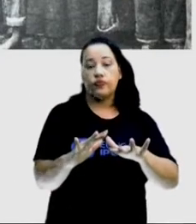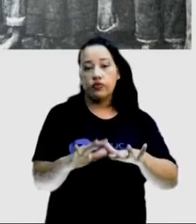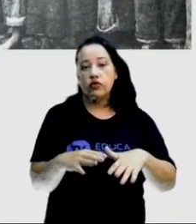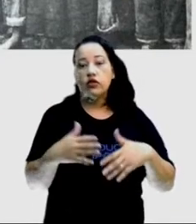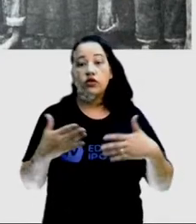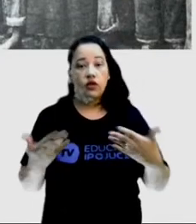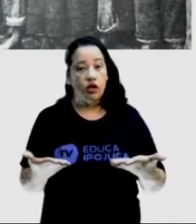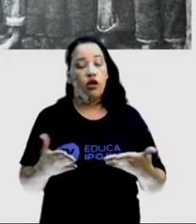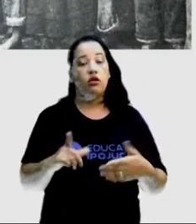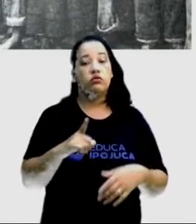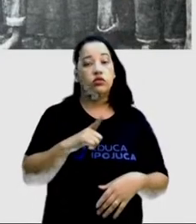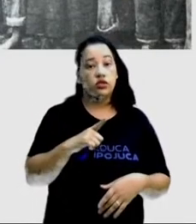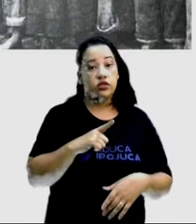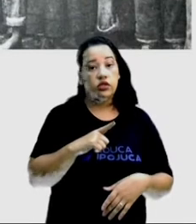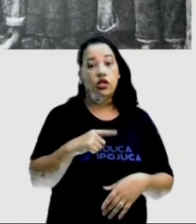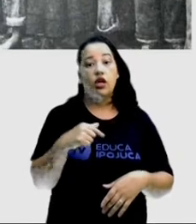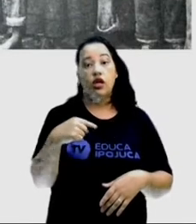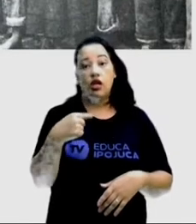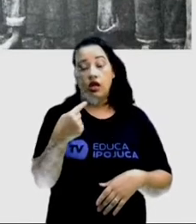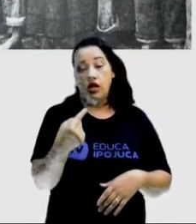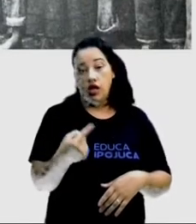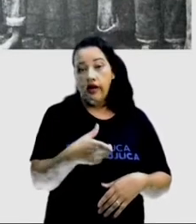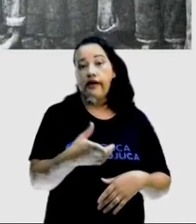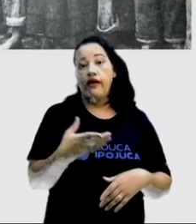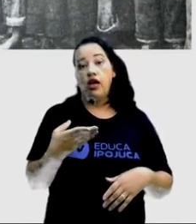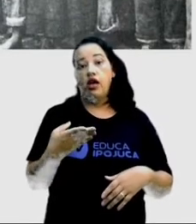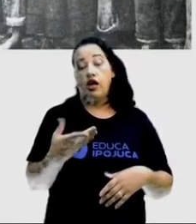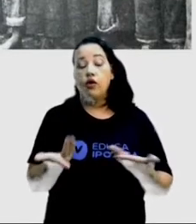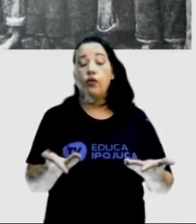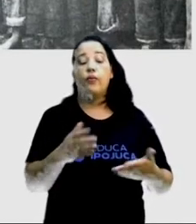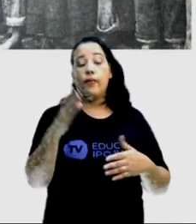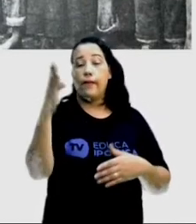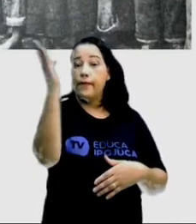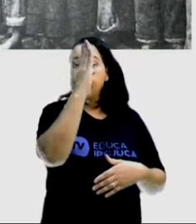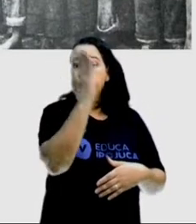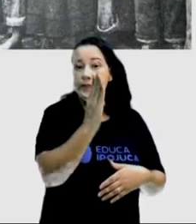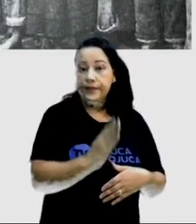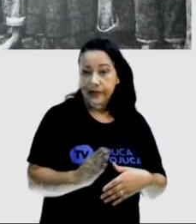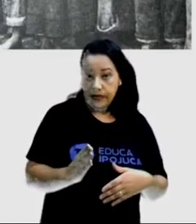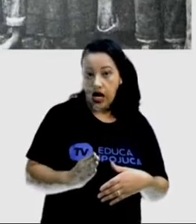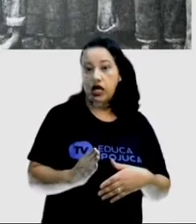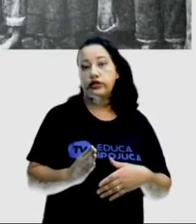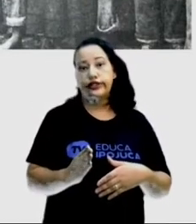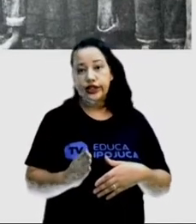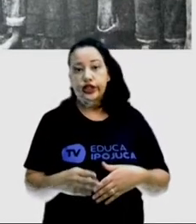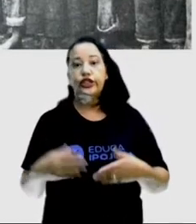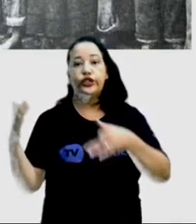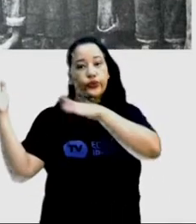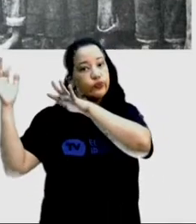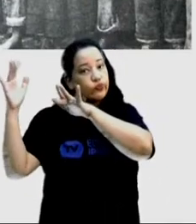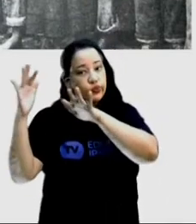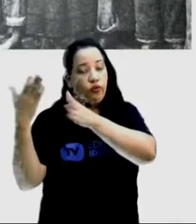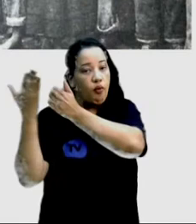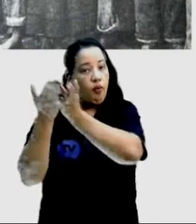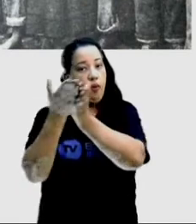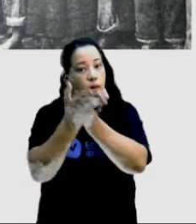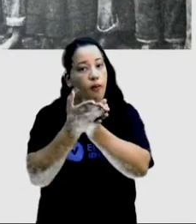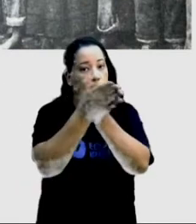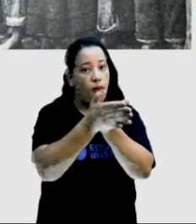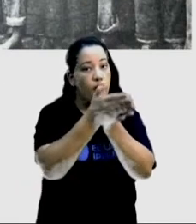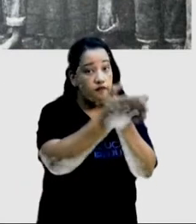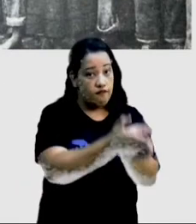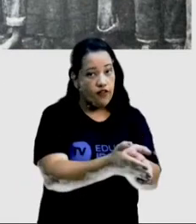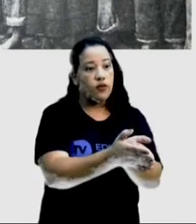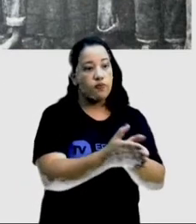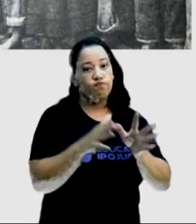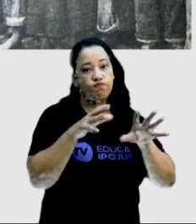da questão do próprio descobrimento do Brasil, que foram os europeus que vieram para cá, a gente teve